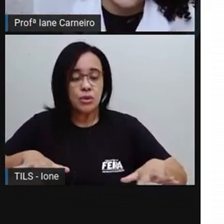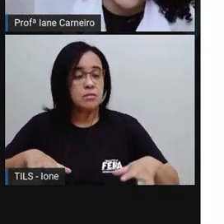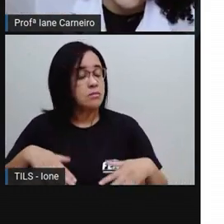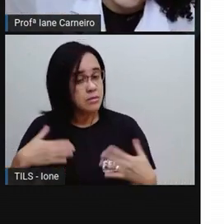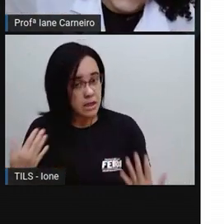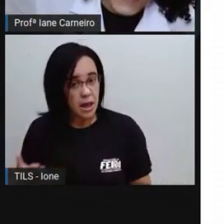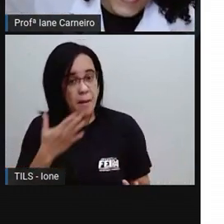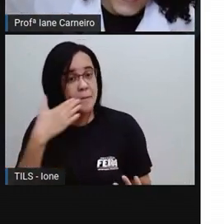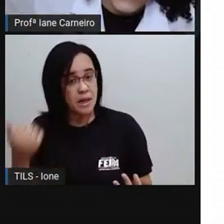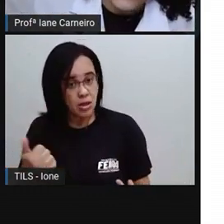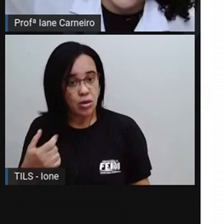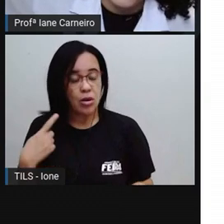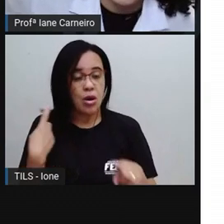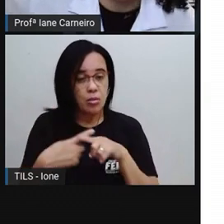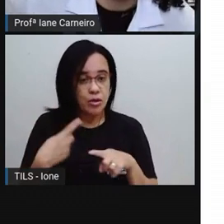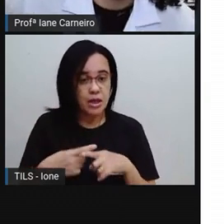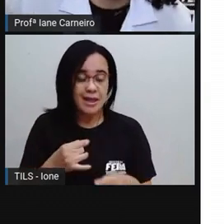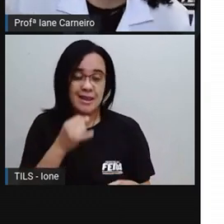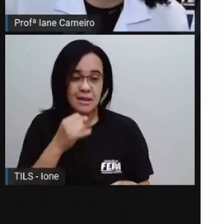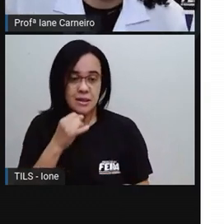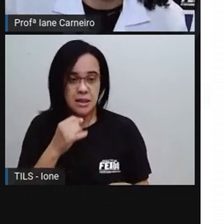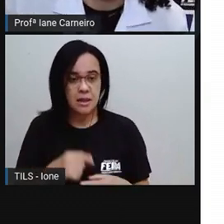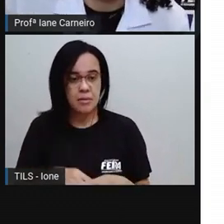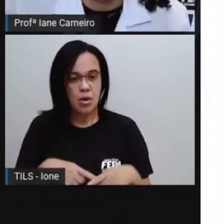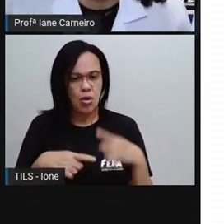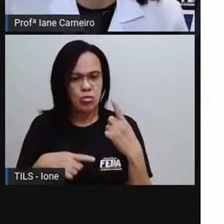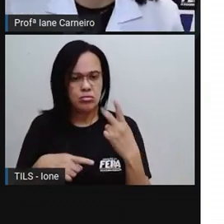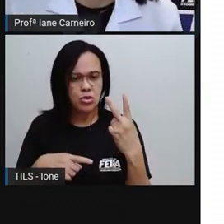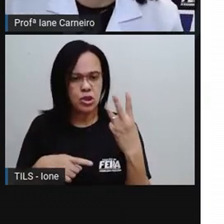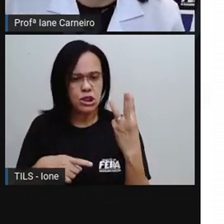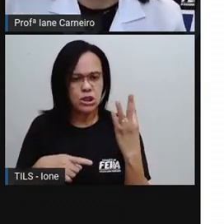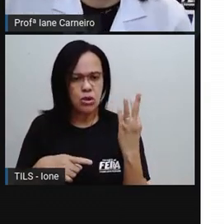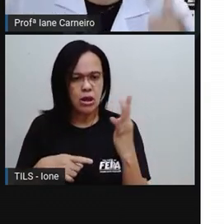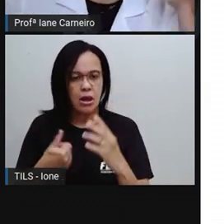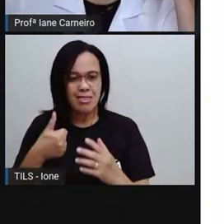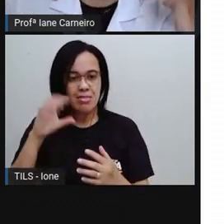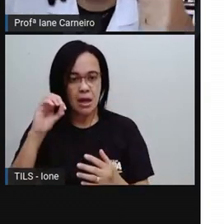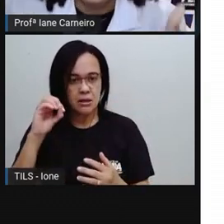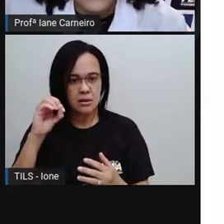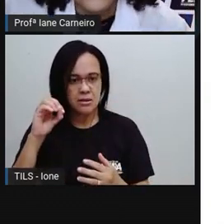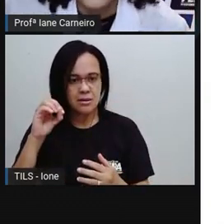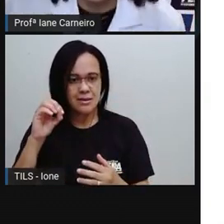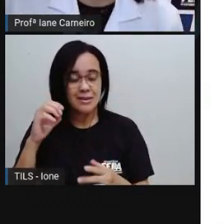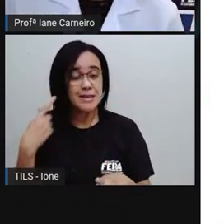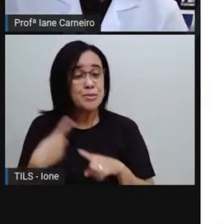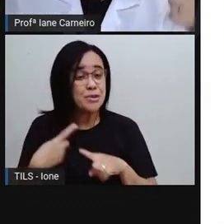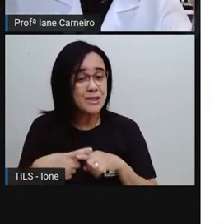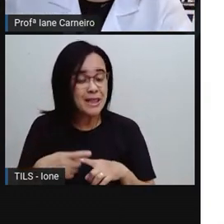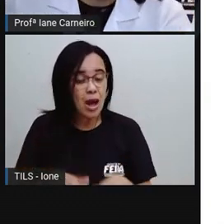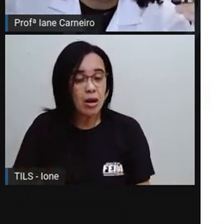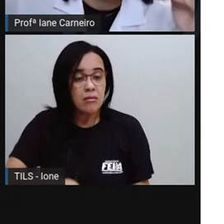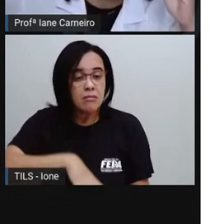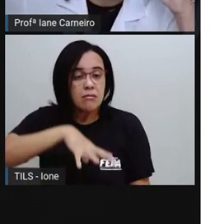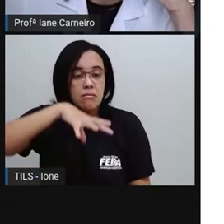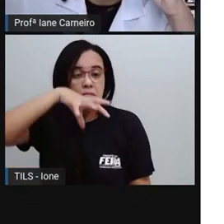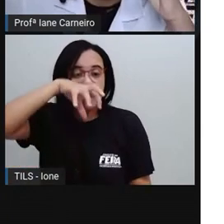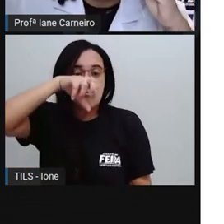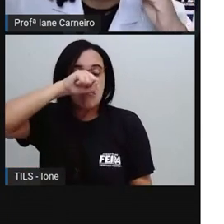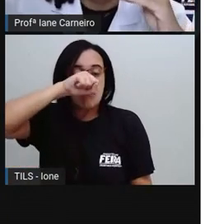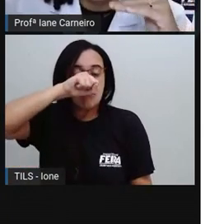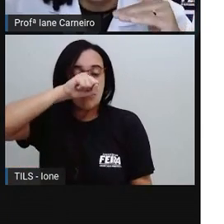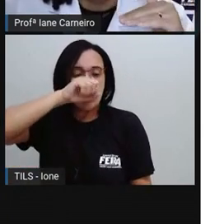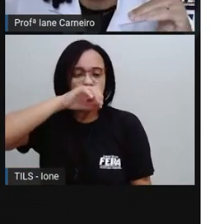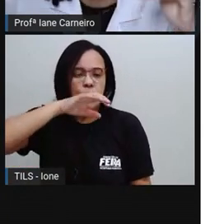fala assim, conta até 10? Esse conta até 10 é pra você respirar, ó. Hum, aí você vai respirando, vai respirando. E a